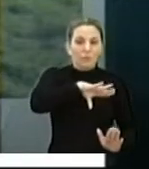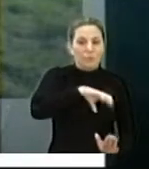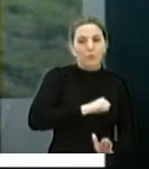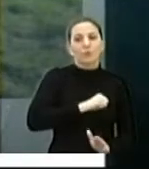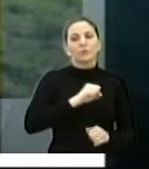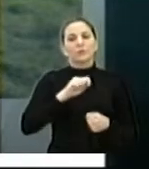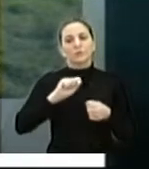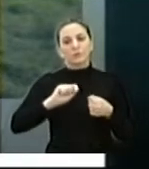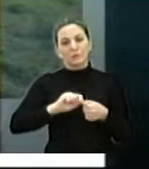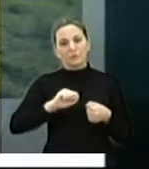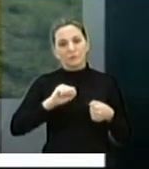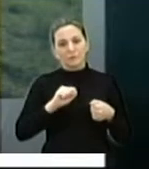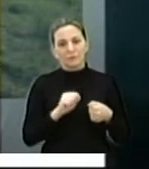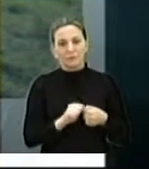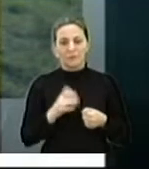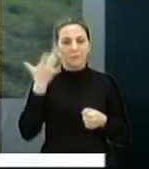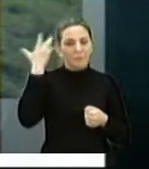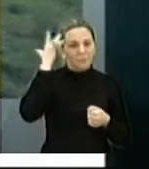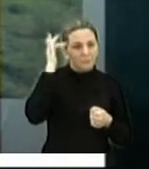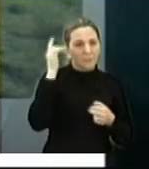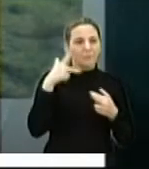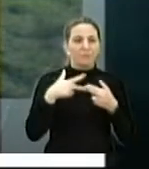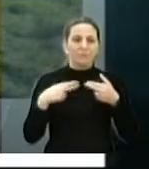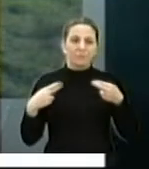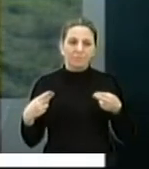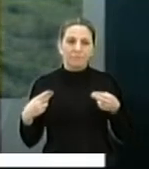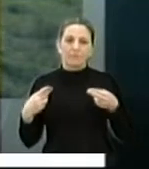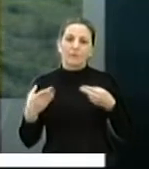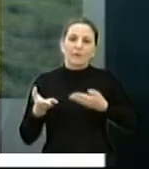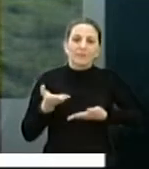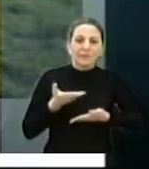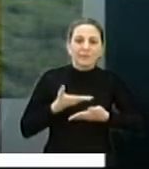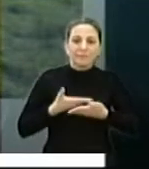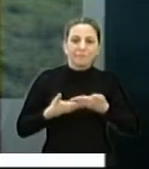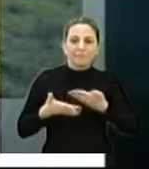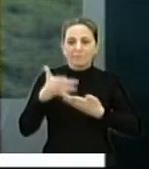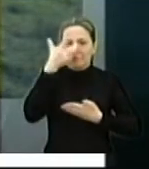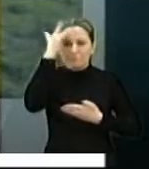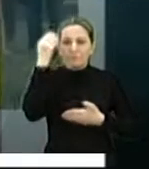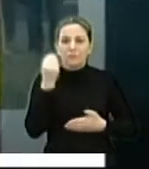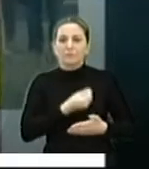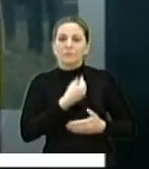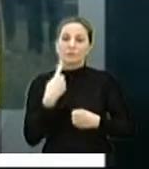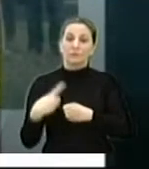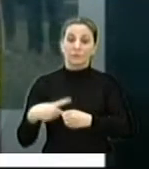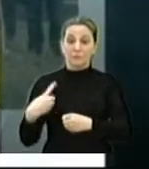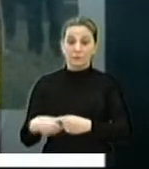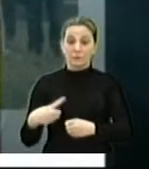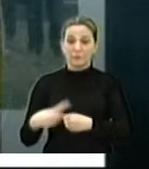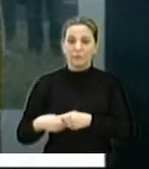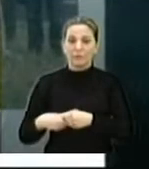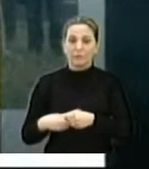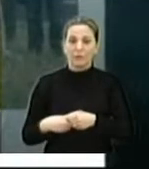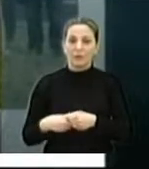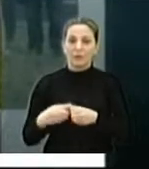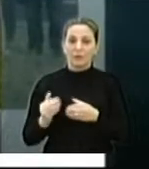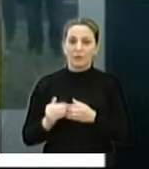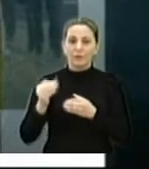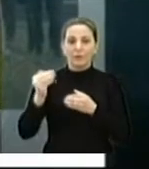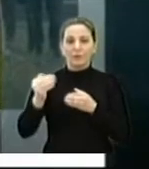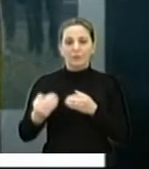gosto de fazer, acho que é uma ação que envolve os moradores do bairro e, a partir do